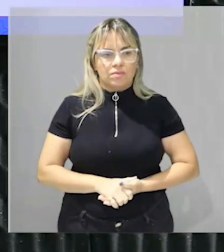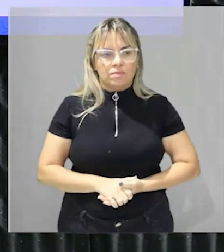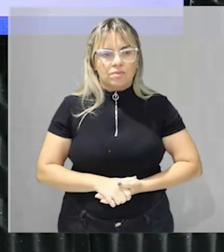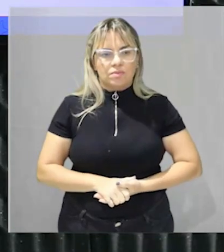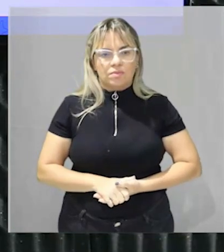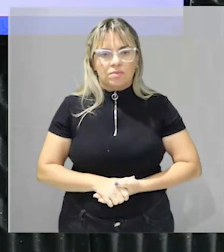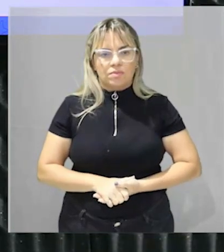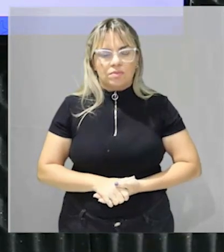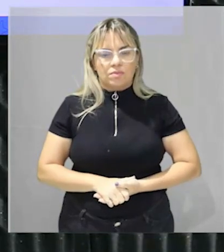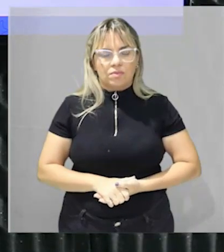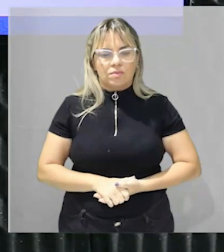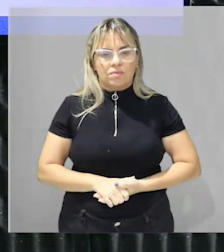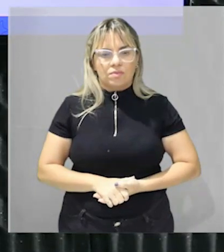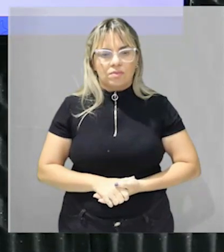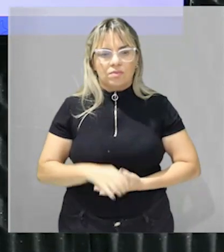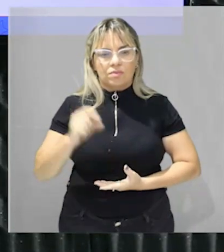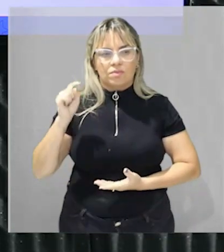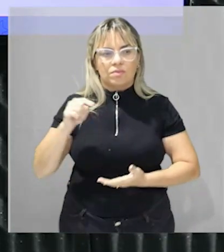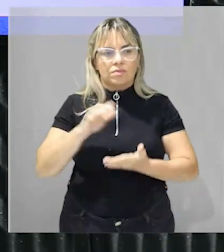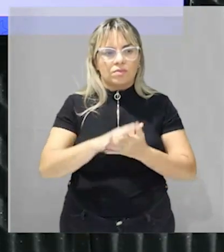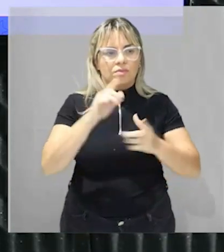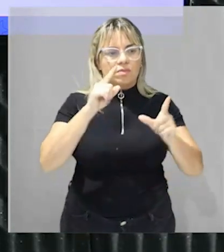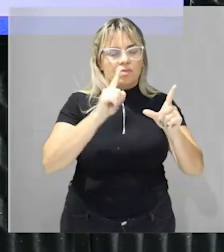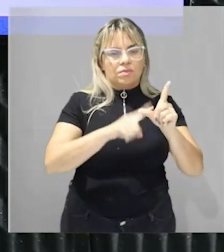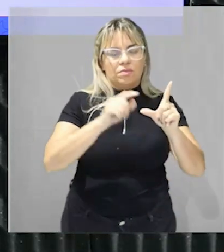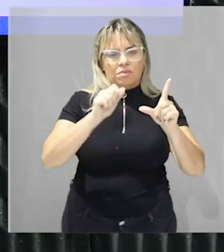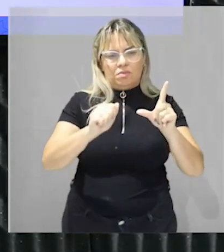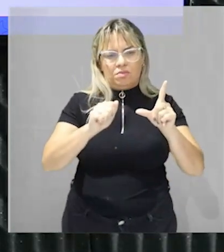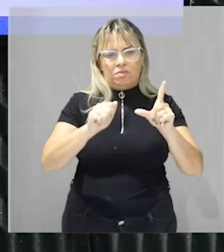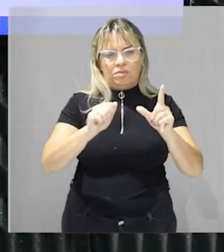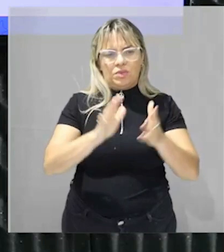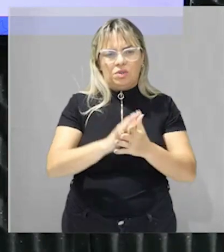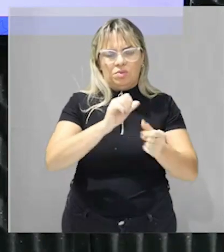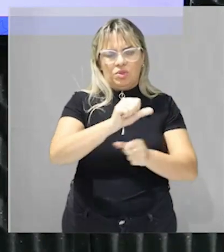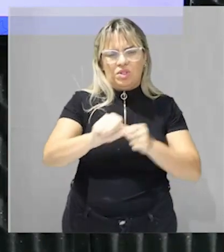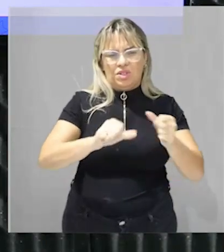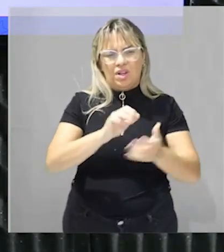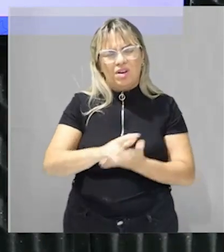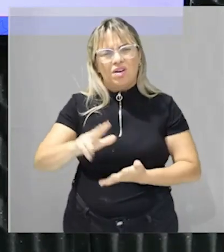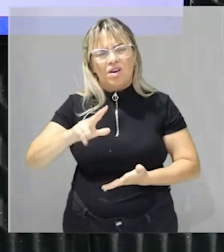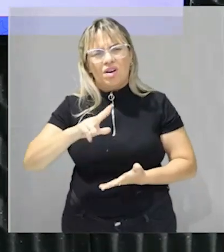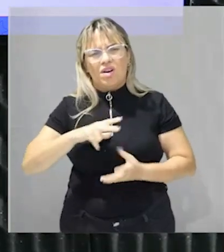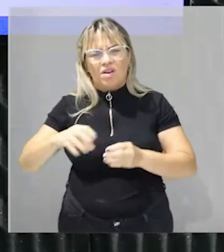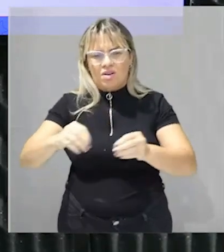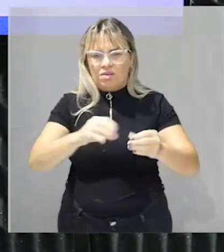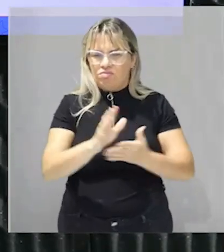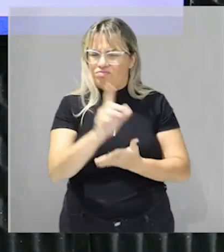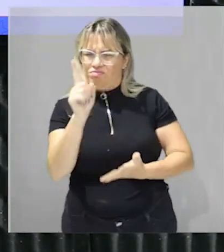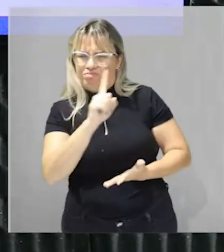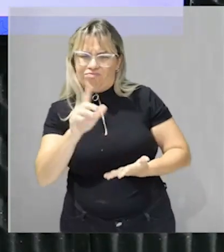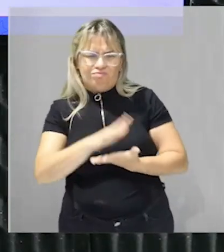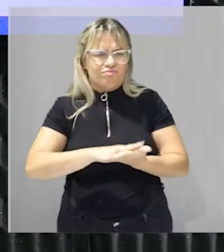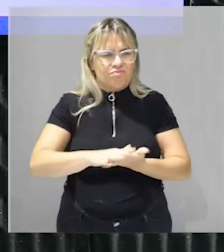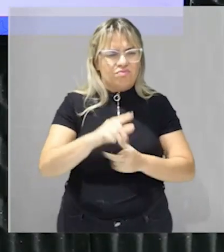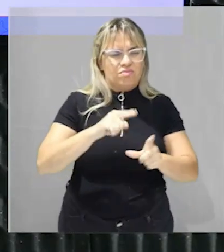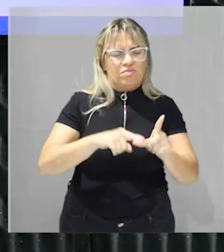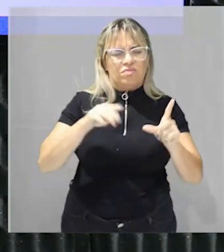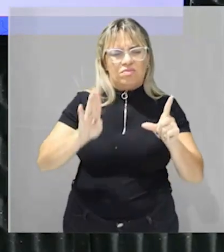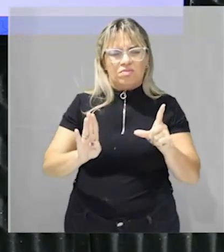reverter o processo de privatização de área não propõe ela propõe na realidade o acesso a terra sem função social a reforma